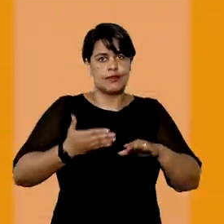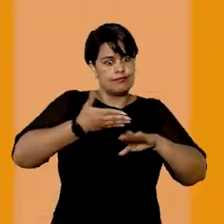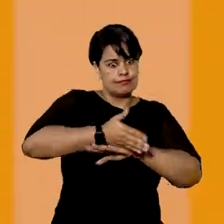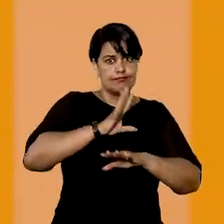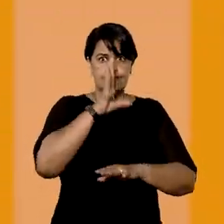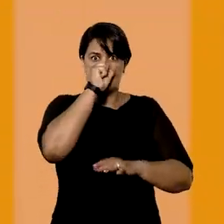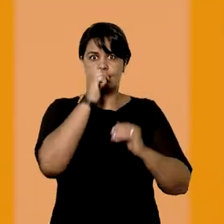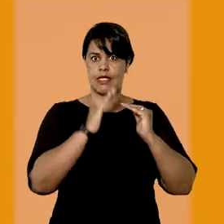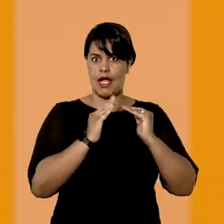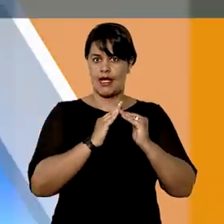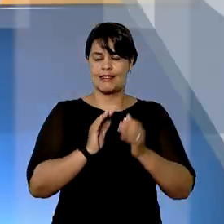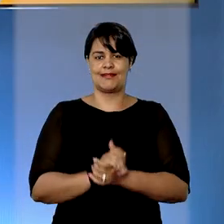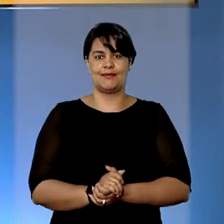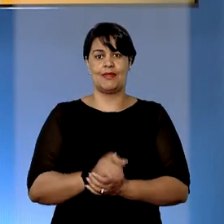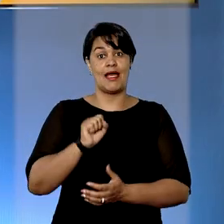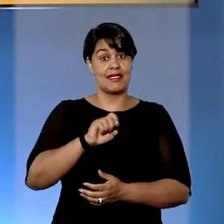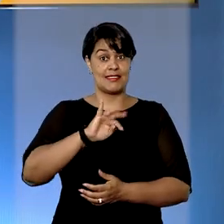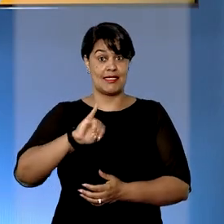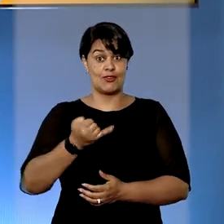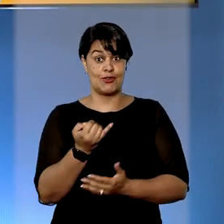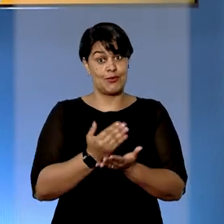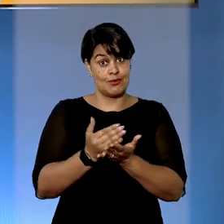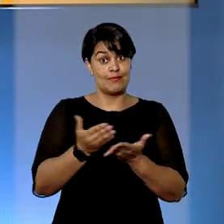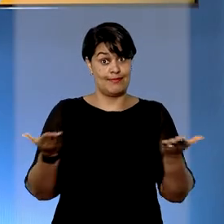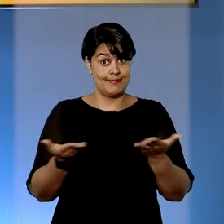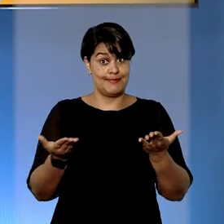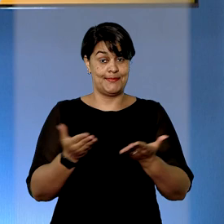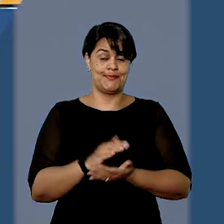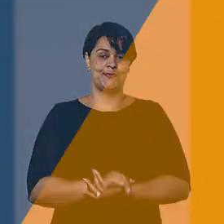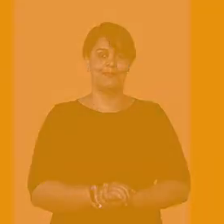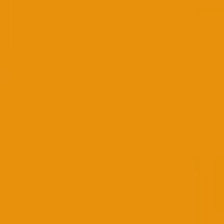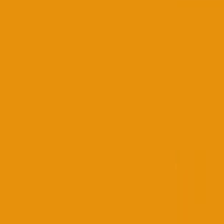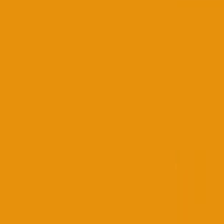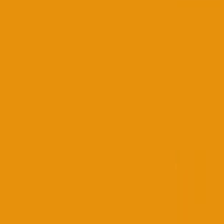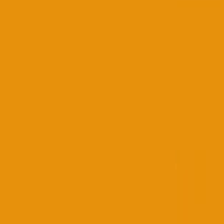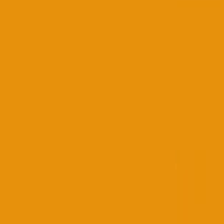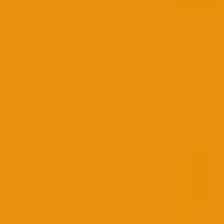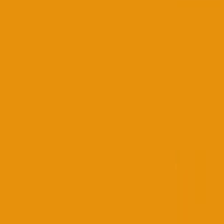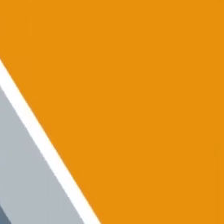busca domiciliar. O STJ Notícias começa agora.